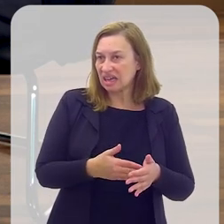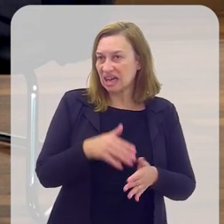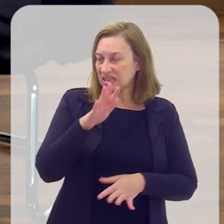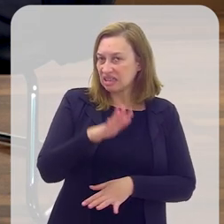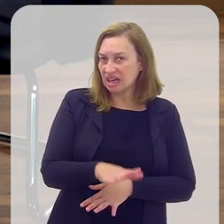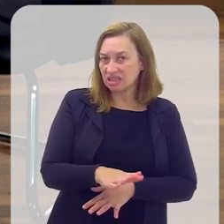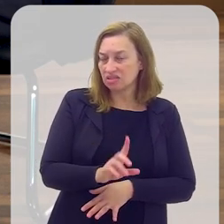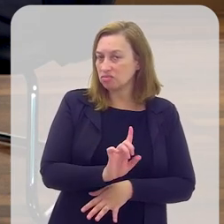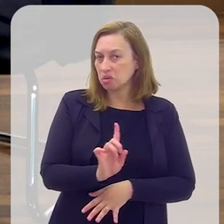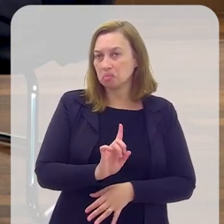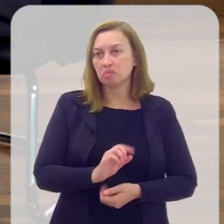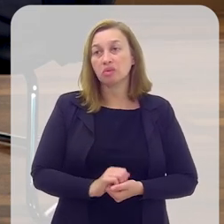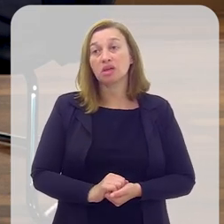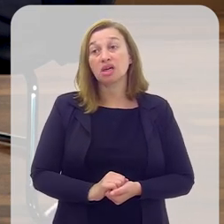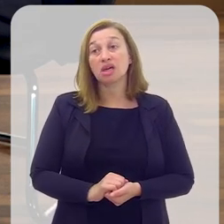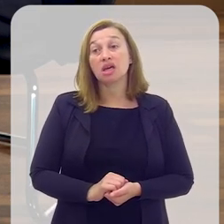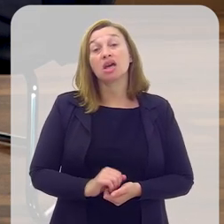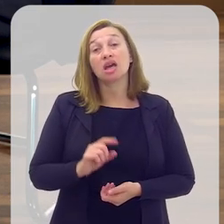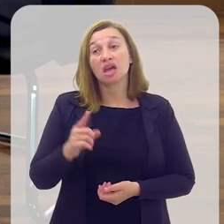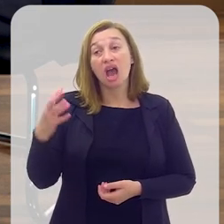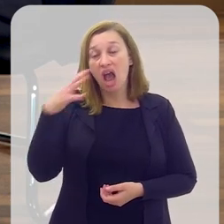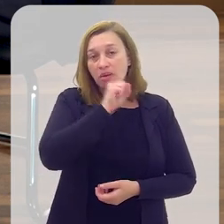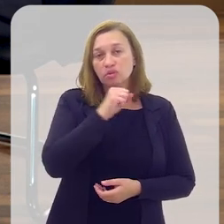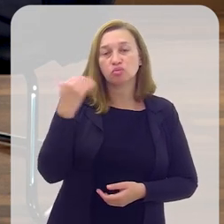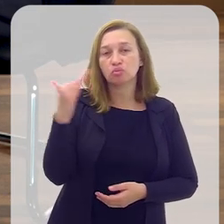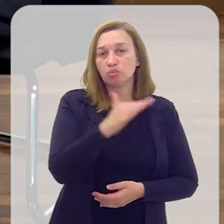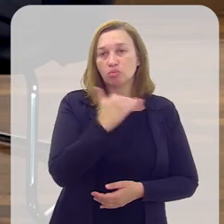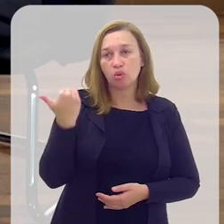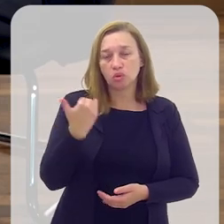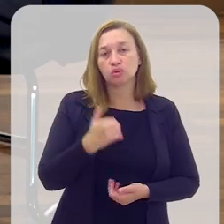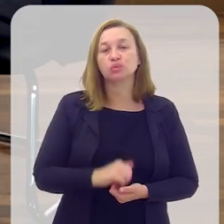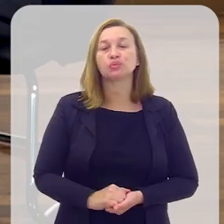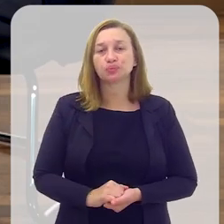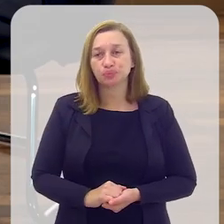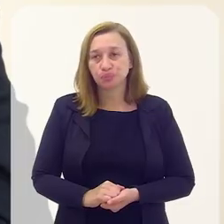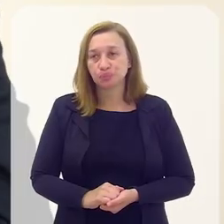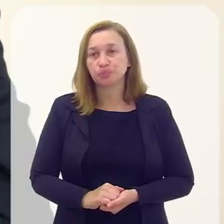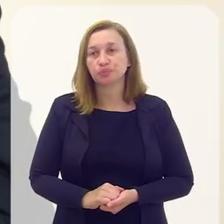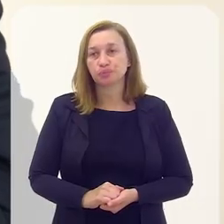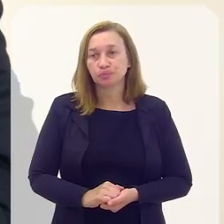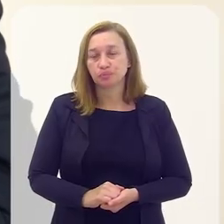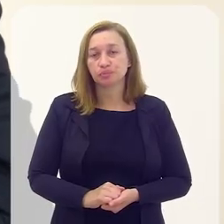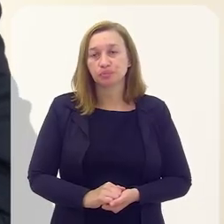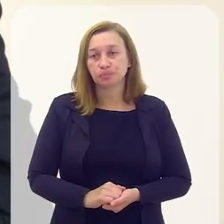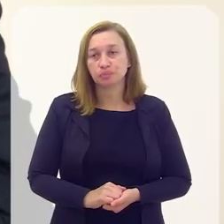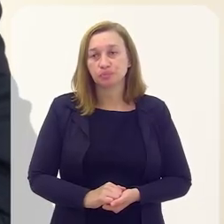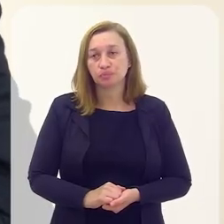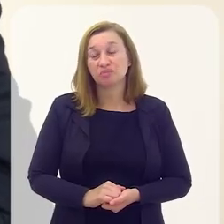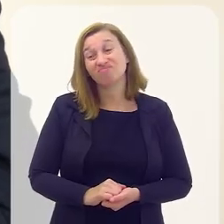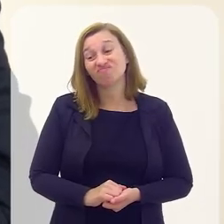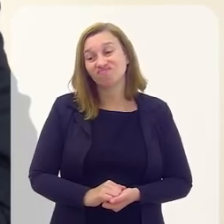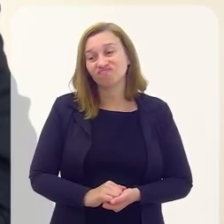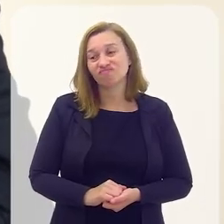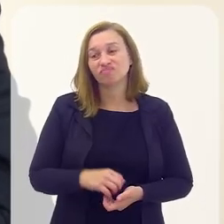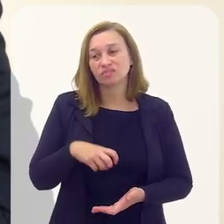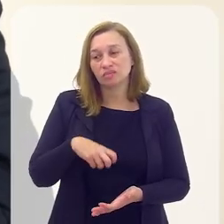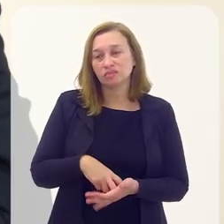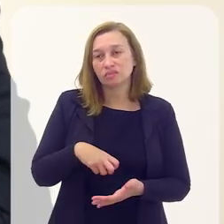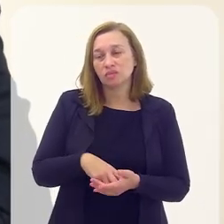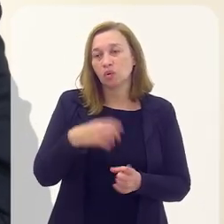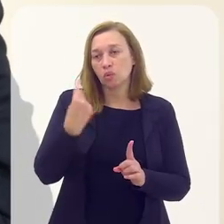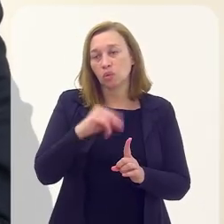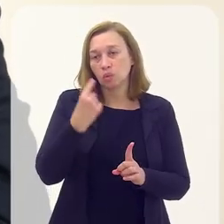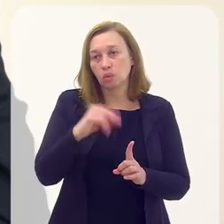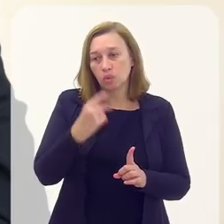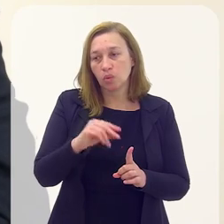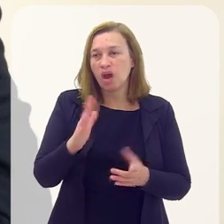do dia em ele se apresentou. Ele foi imediatamente torturado, barbaramente, e algumas